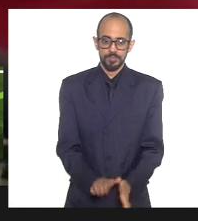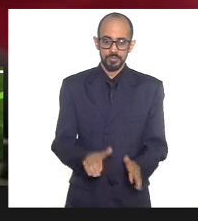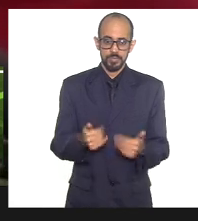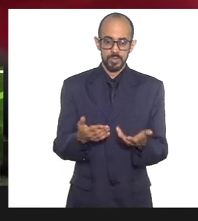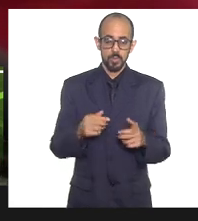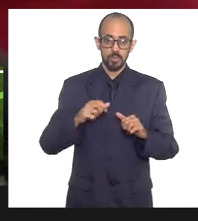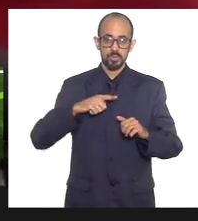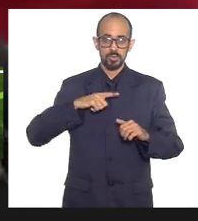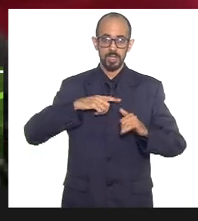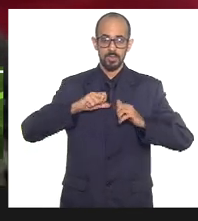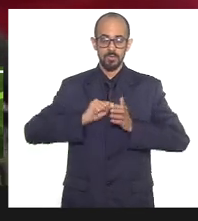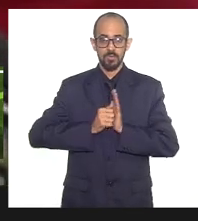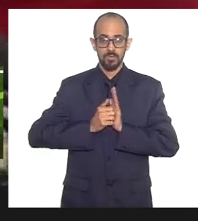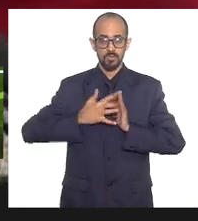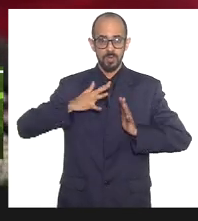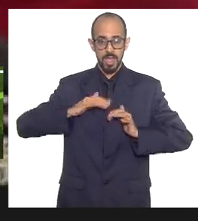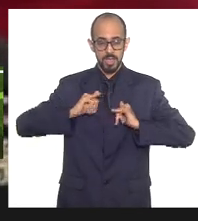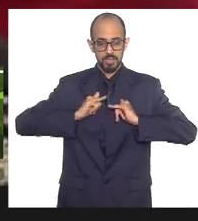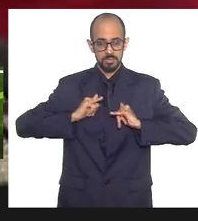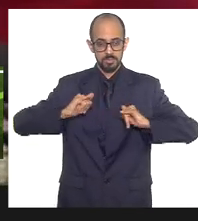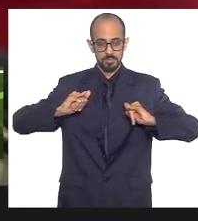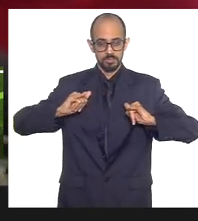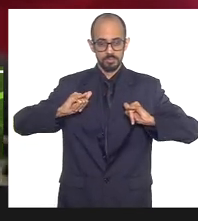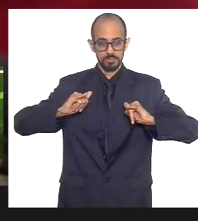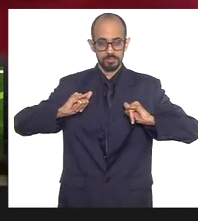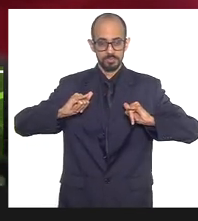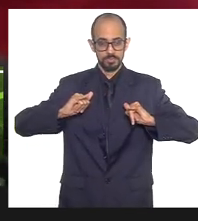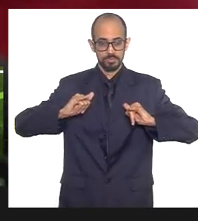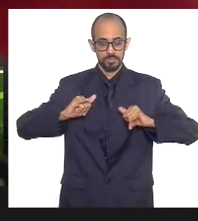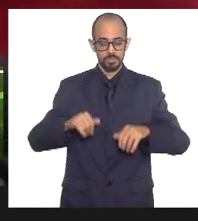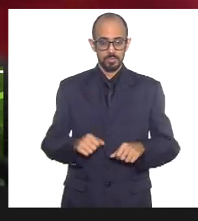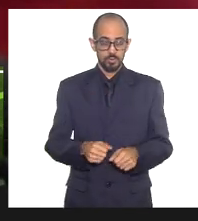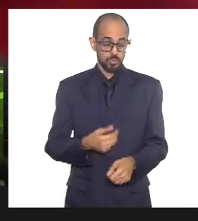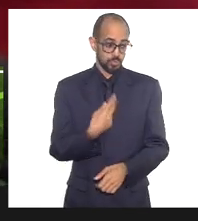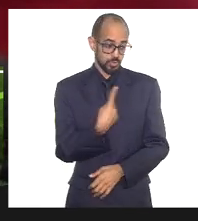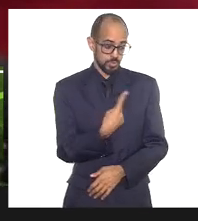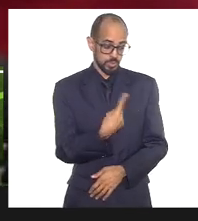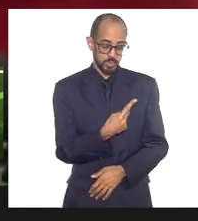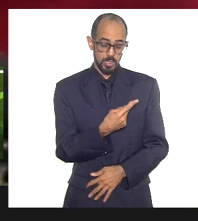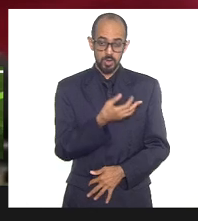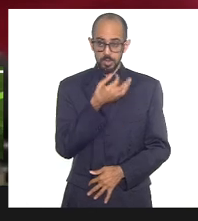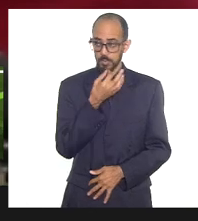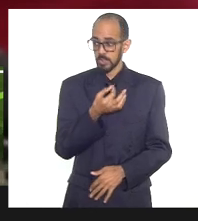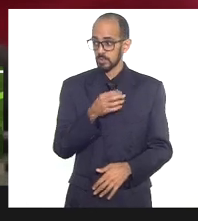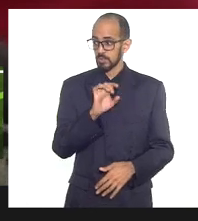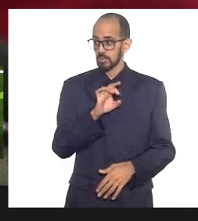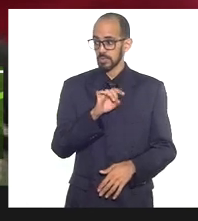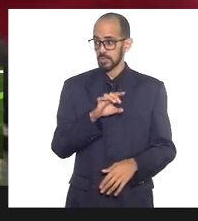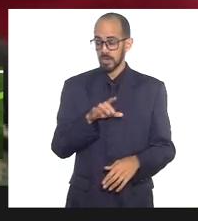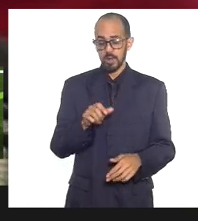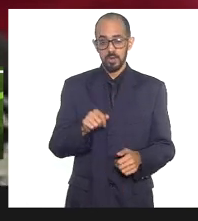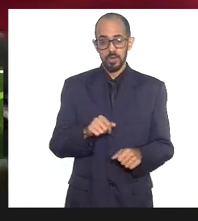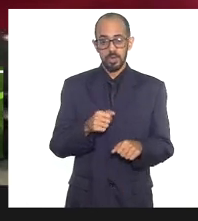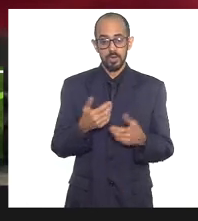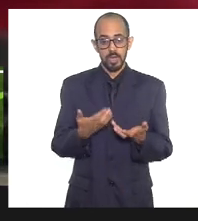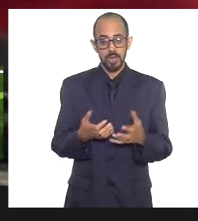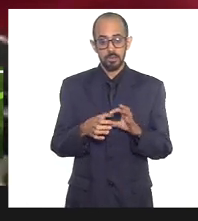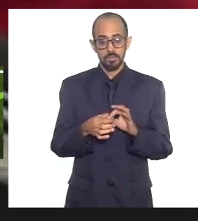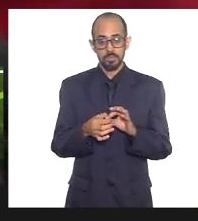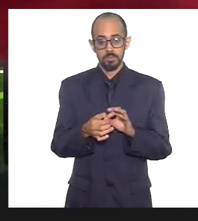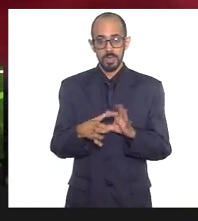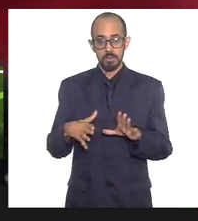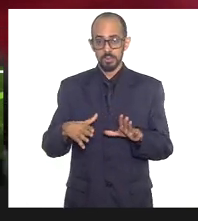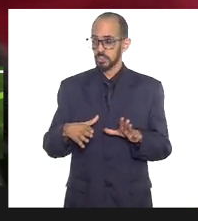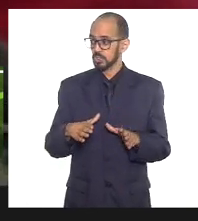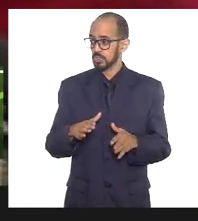respeito aí do seu caso em especial, mas eu queria me permitir a ter uma conversa reservada